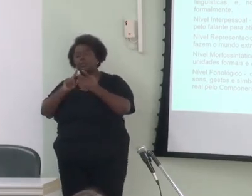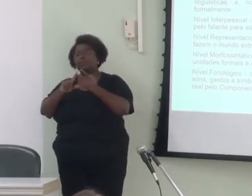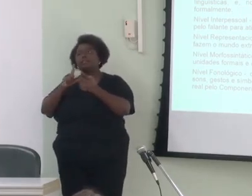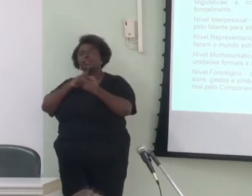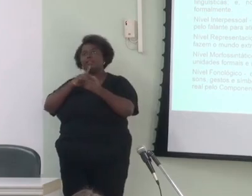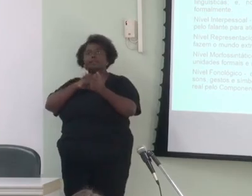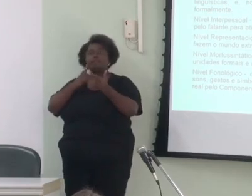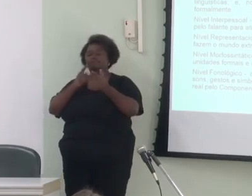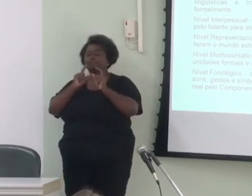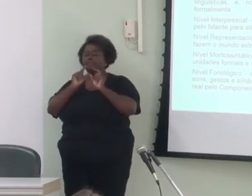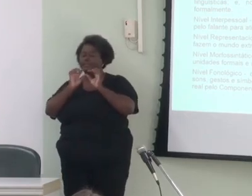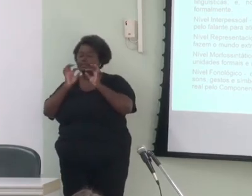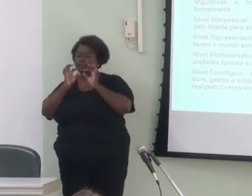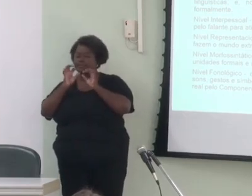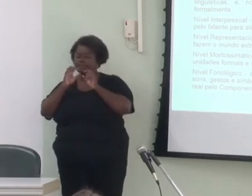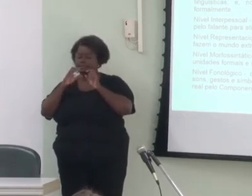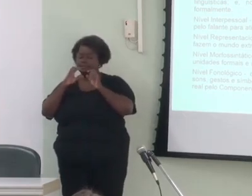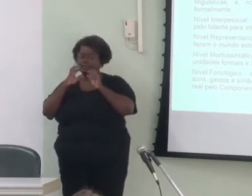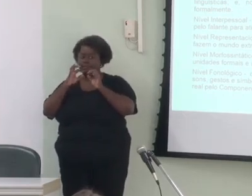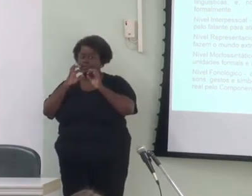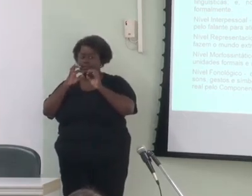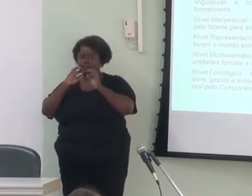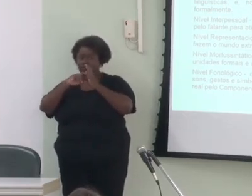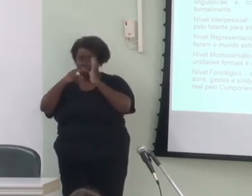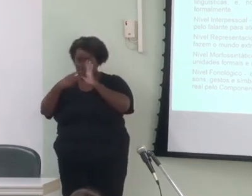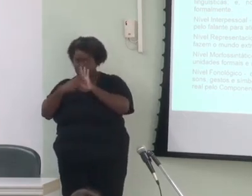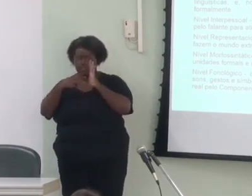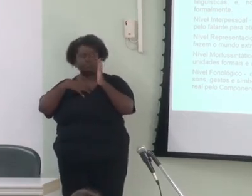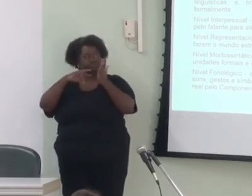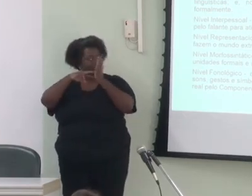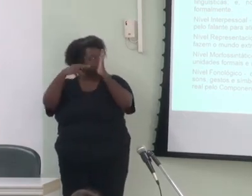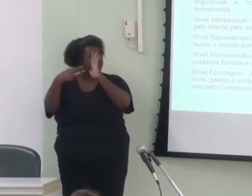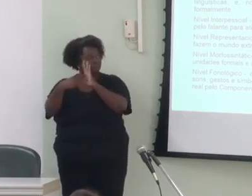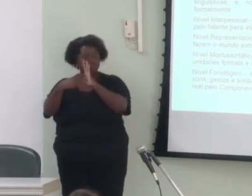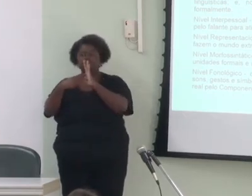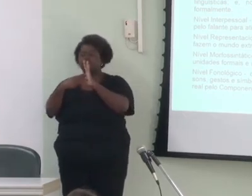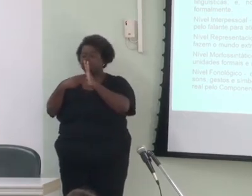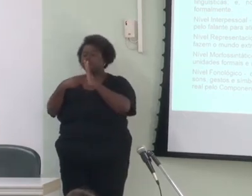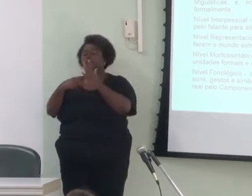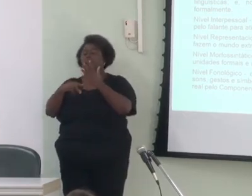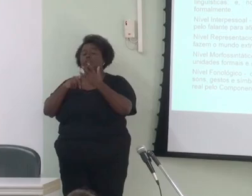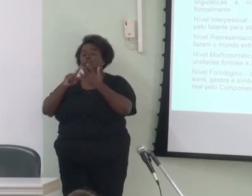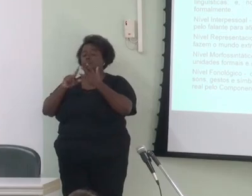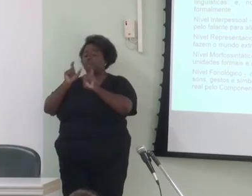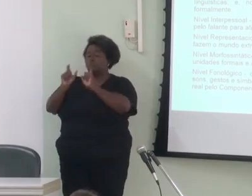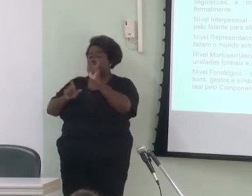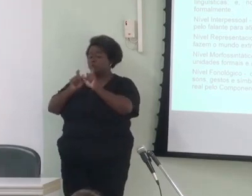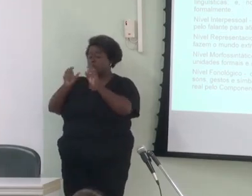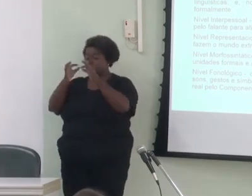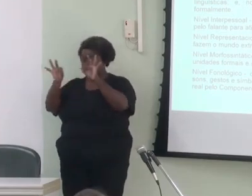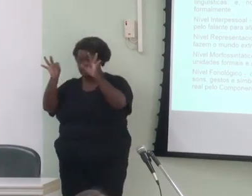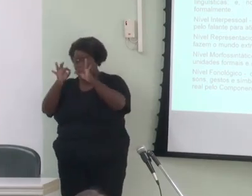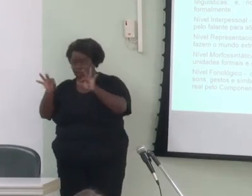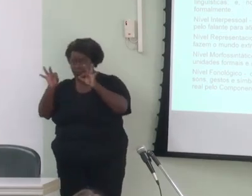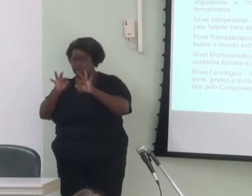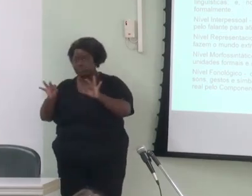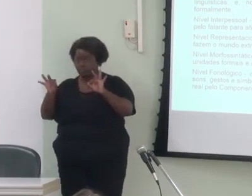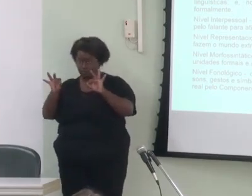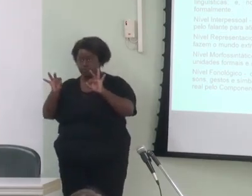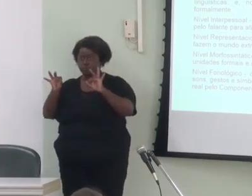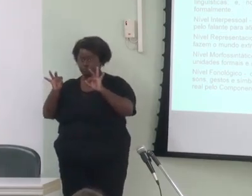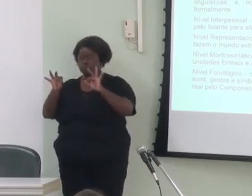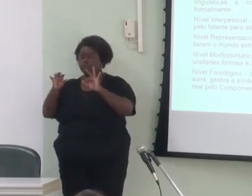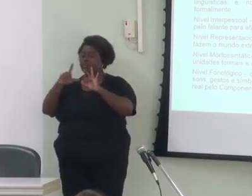semânticas, que fazem o mundo extra-linguístico significar. No morfo sintático, a produção dos níveis anteriores é